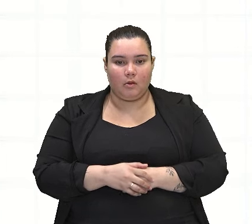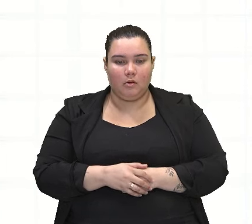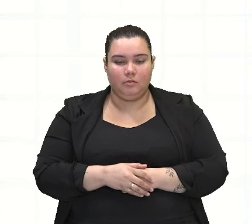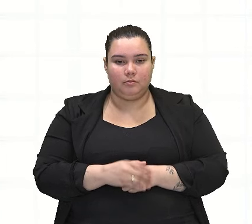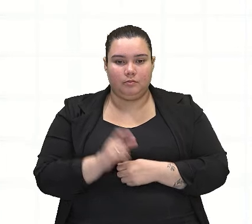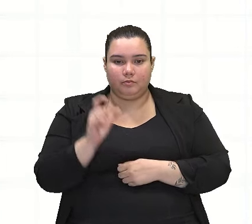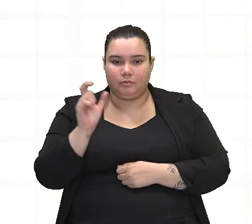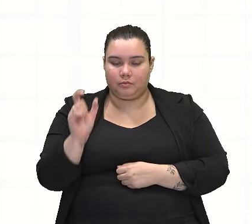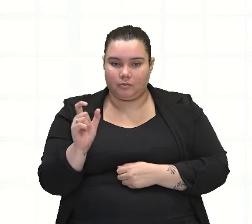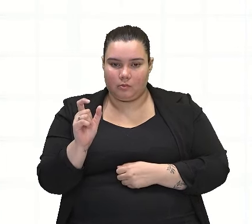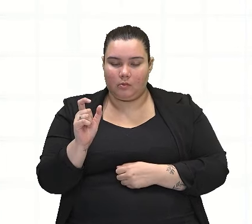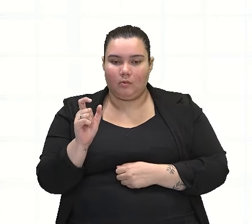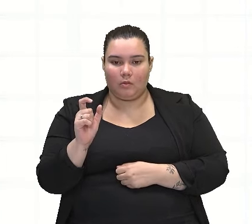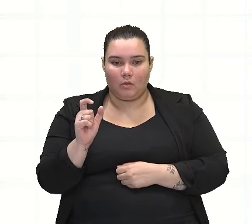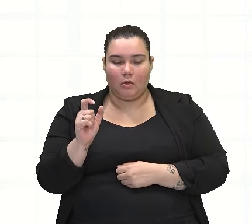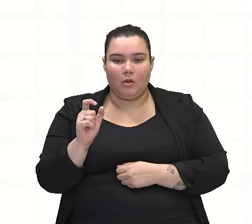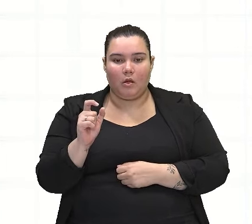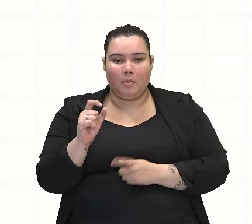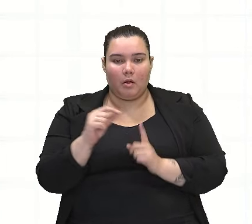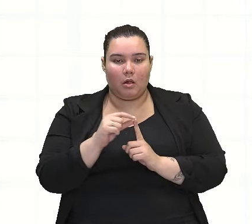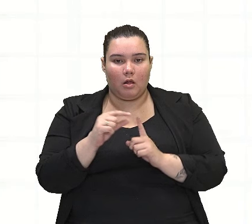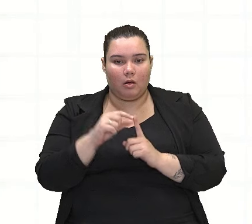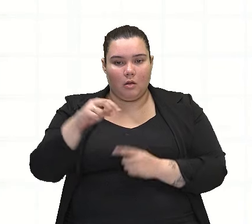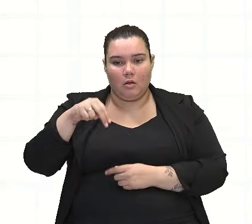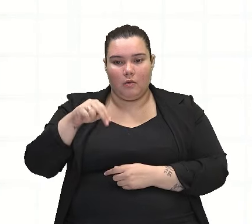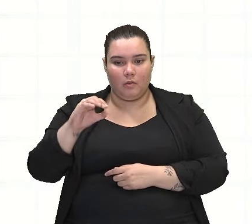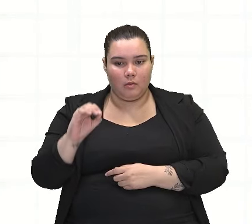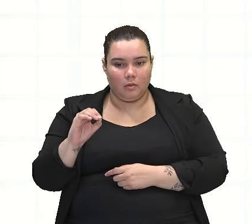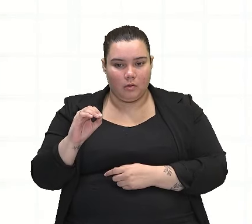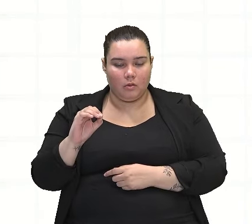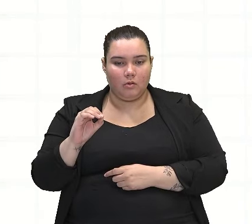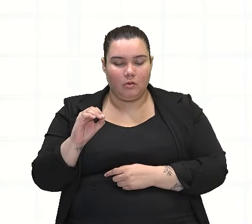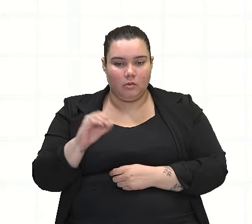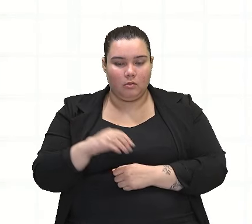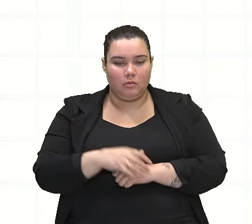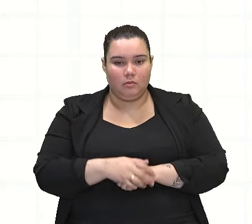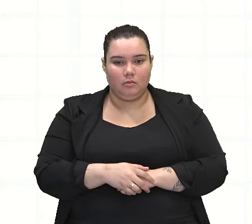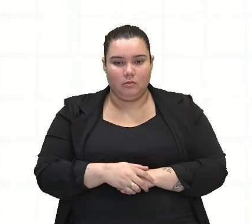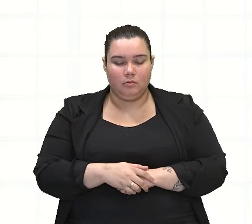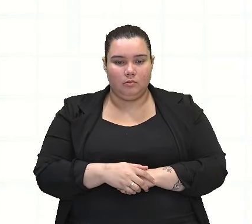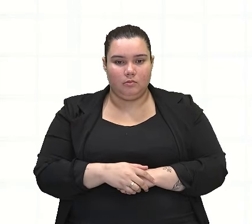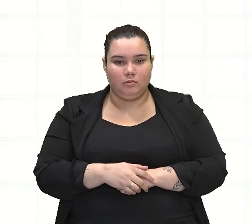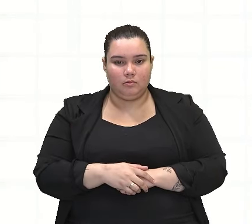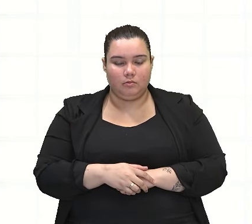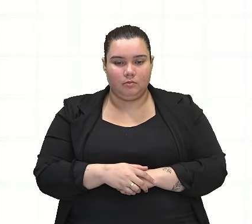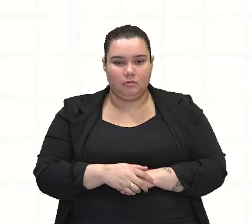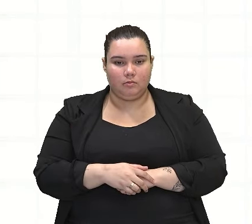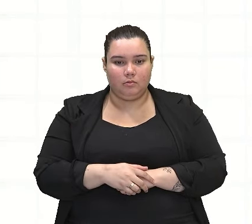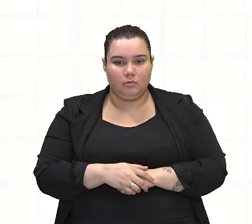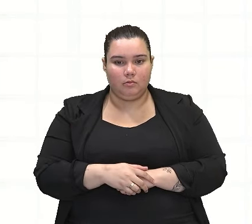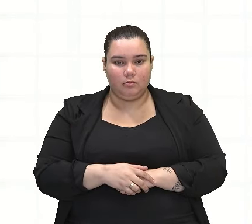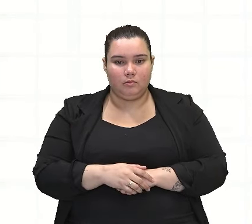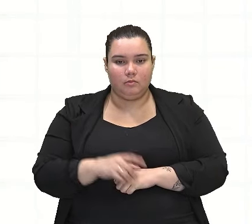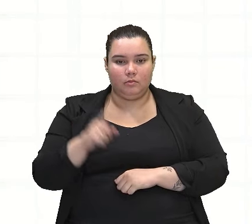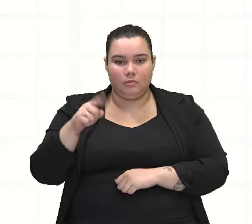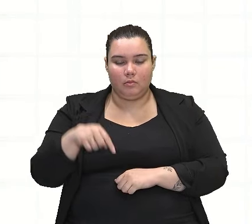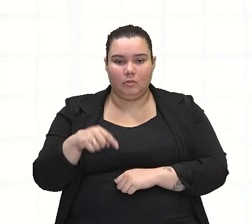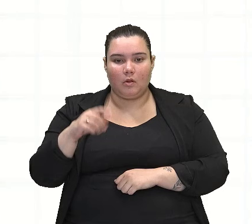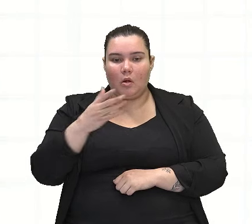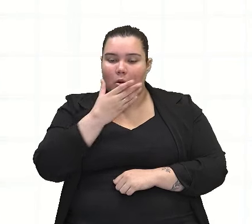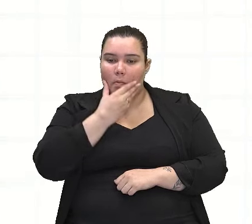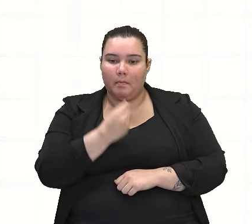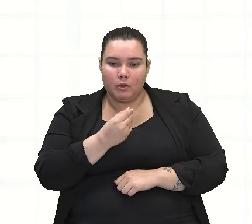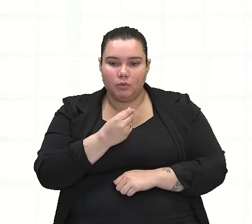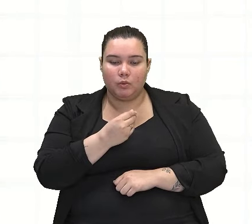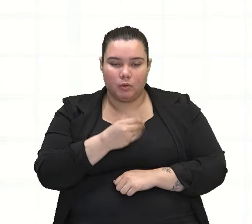artigo o, que está junto, a conjunção, a conjunção não, a preposição em, é um artigo masculino.